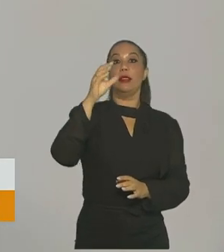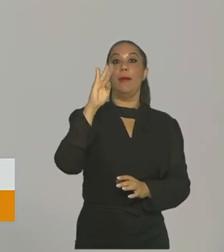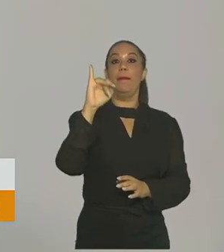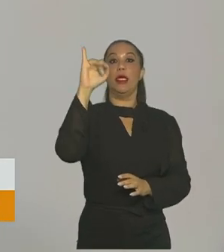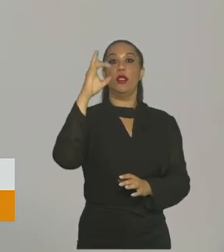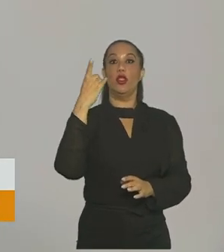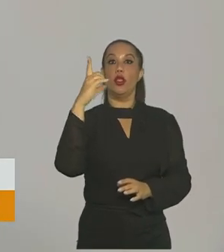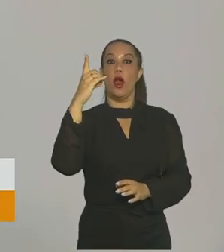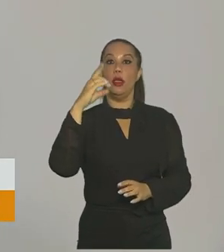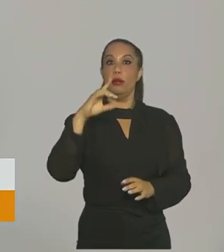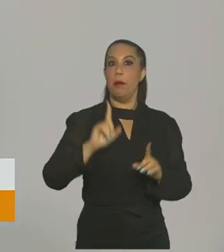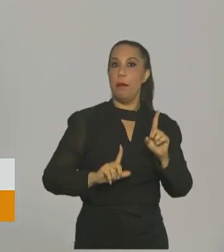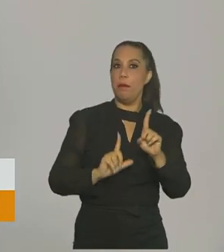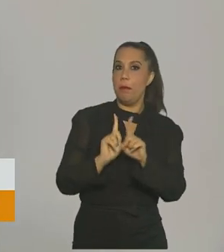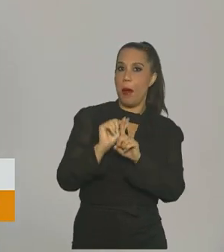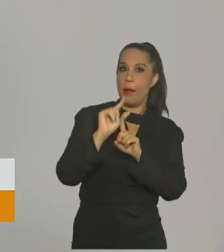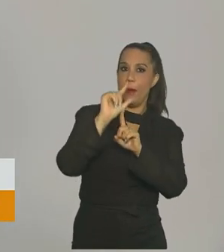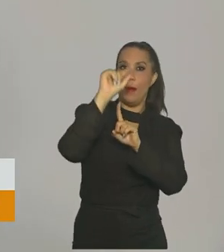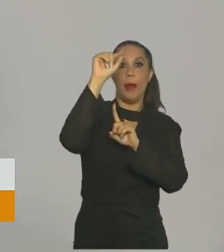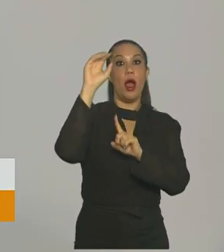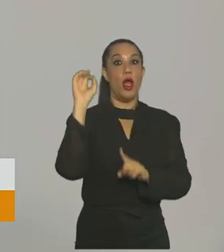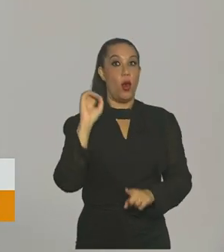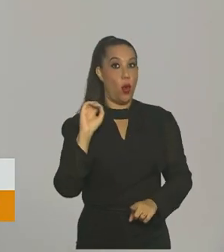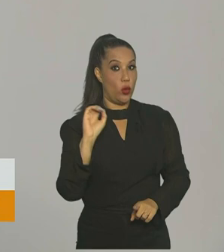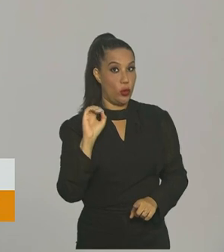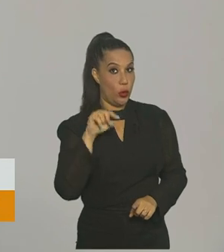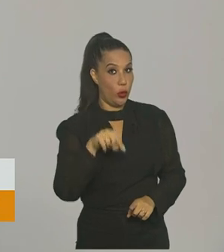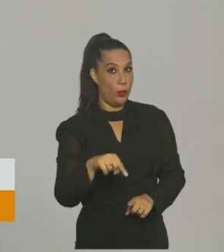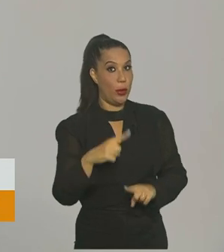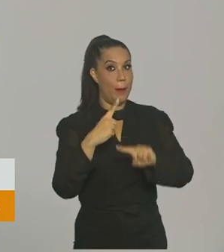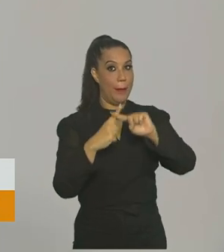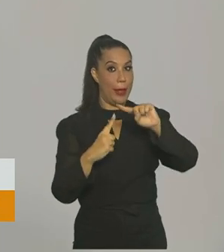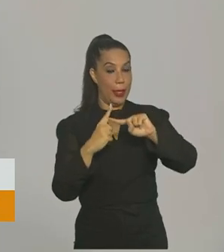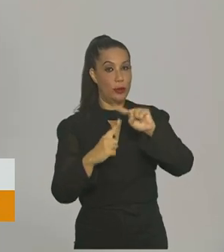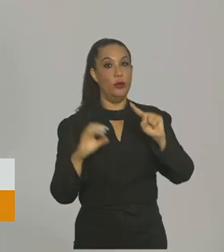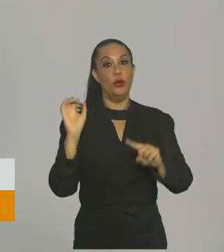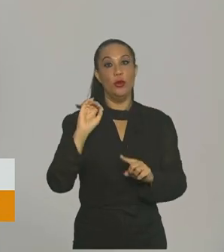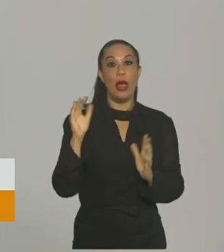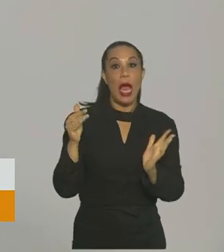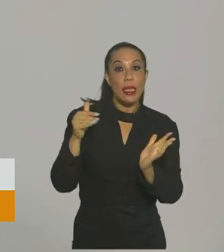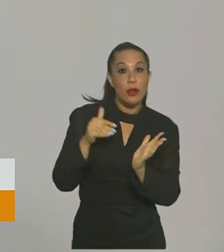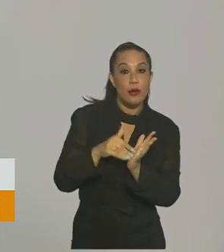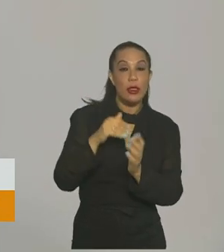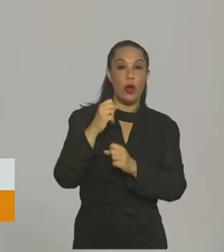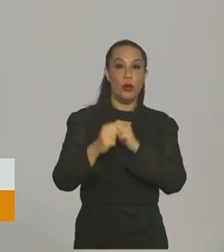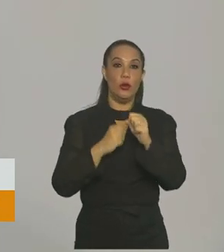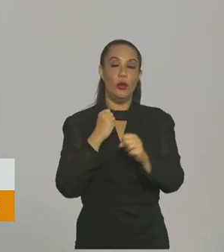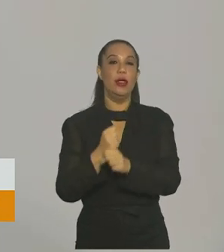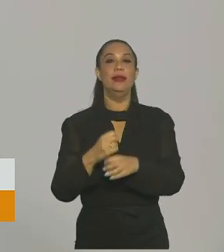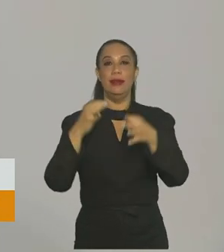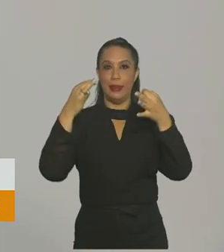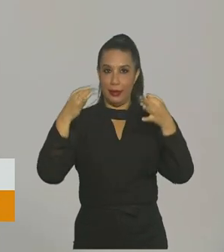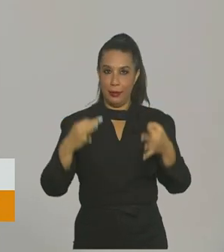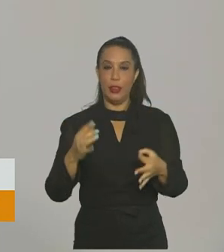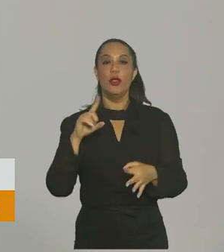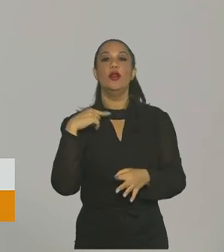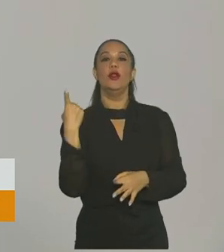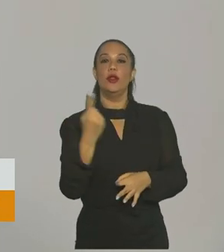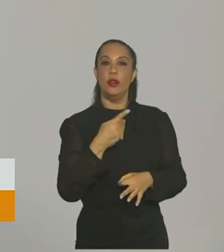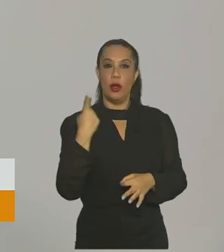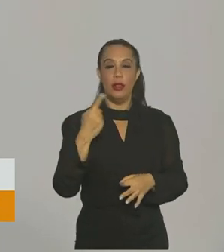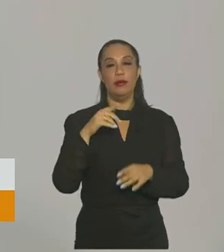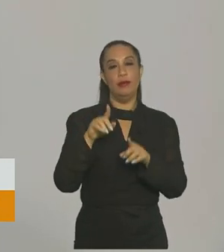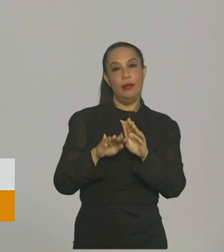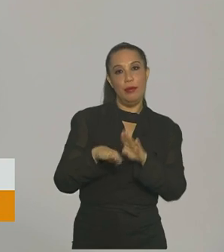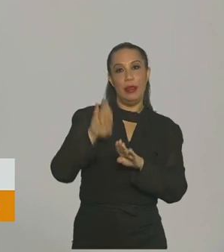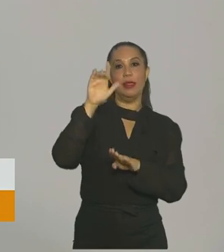é praticamente um recorde. Isso nós estamos ainda em outubro, meados de outubro. Até o final do ano, certamente, nós vamos passar